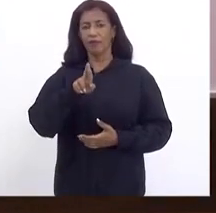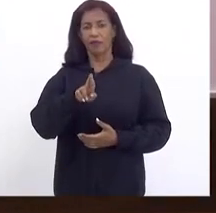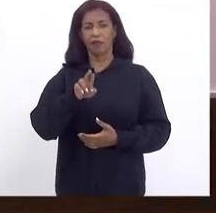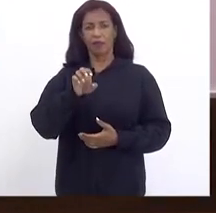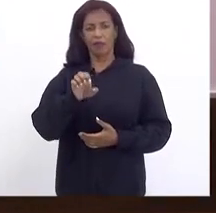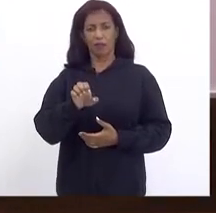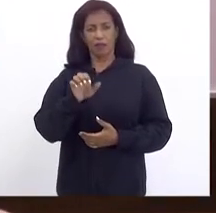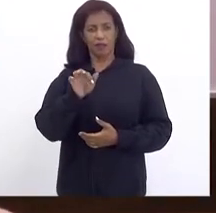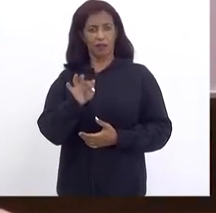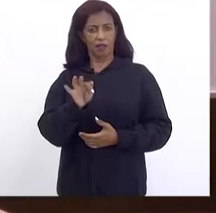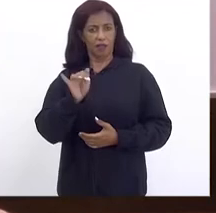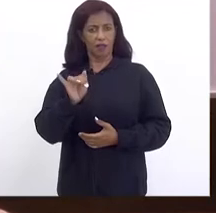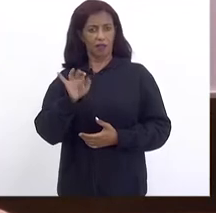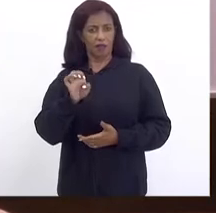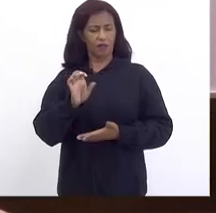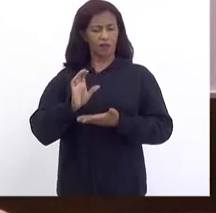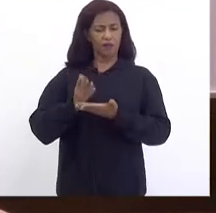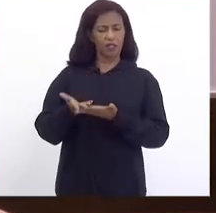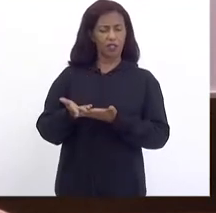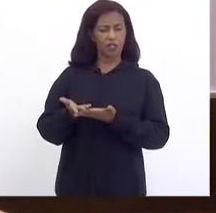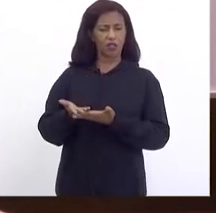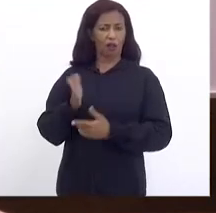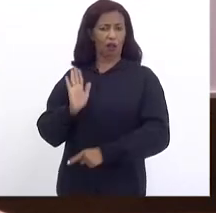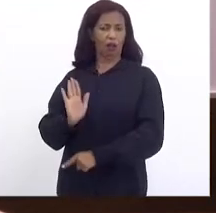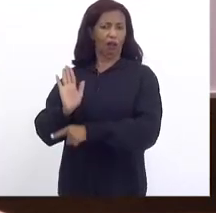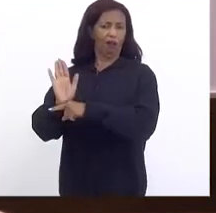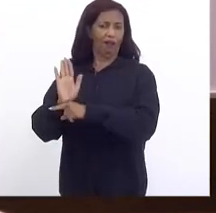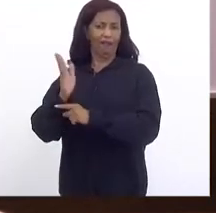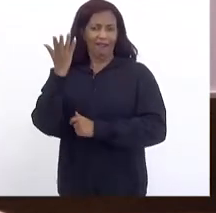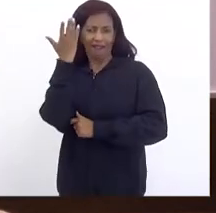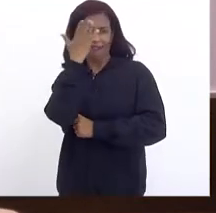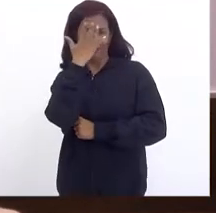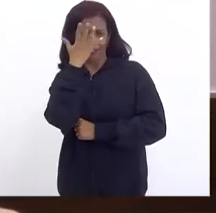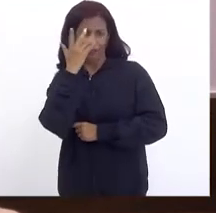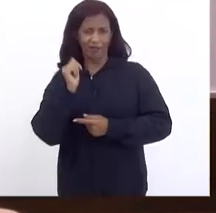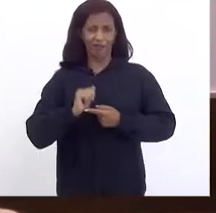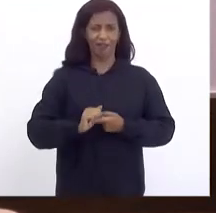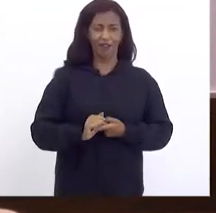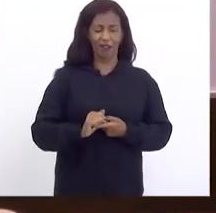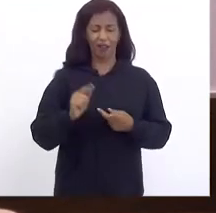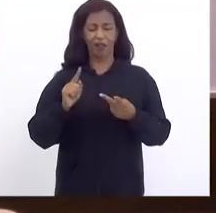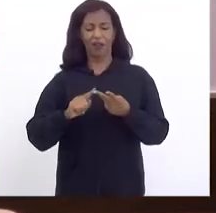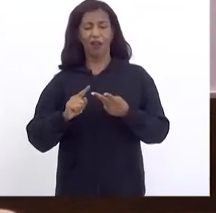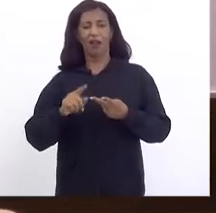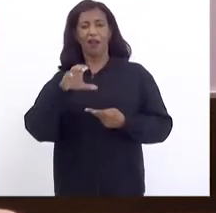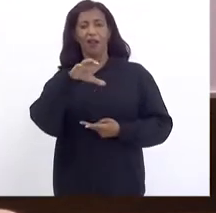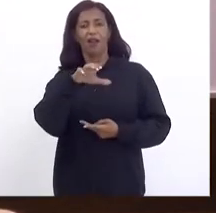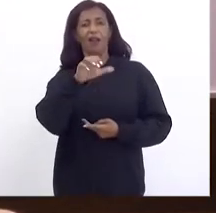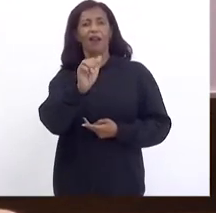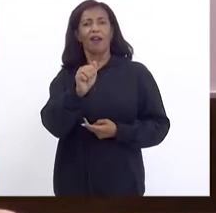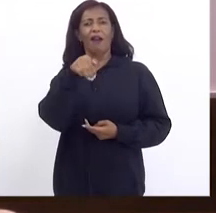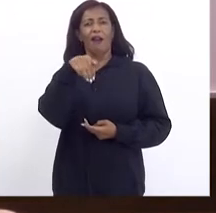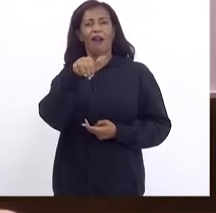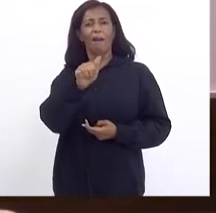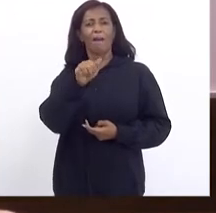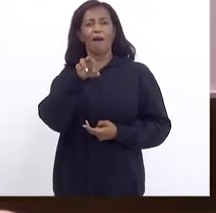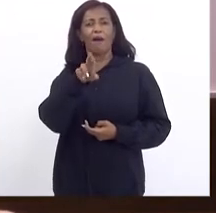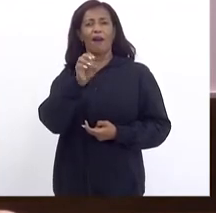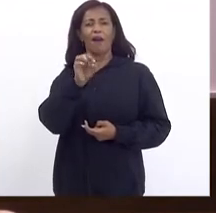Financiou O carnaval Financiou O camarote Do senhor Wilson Witzel